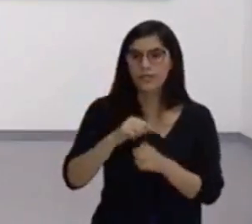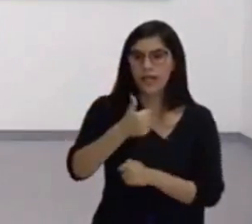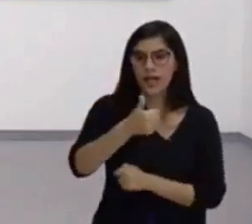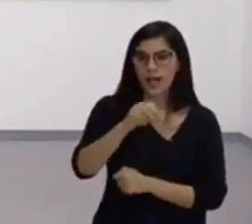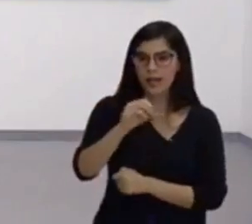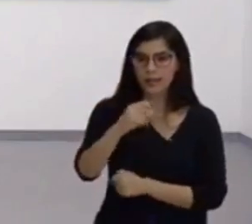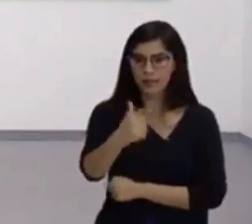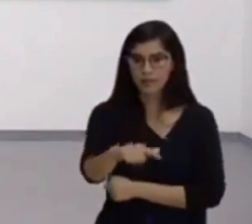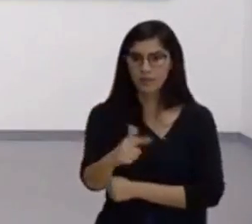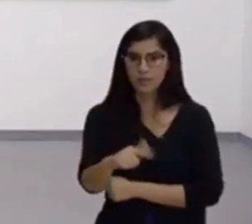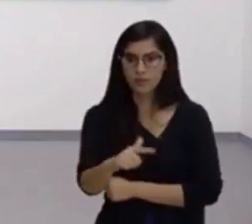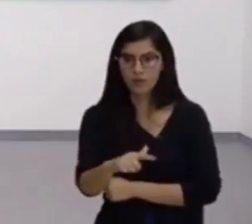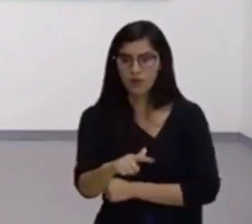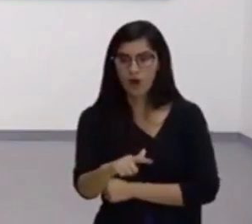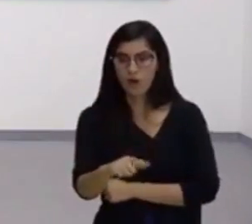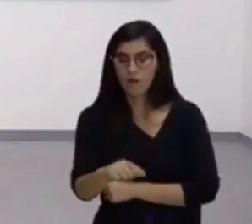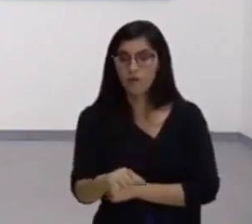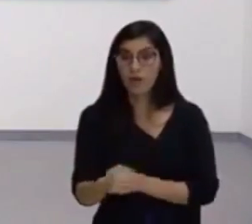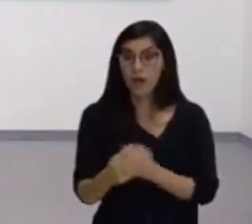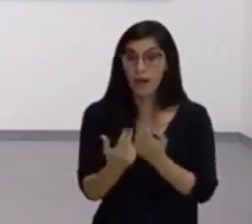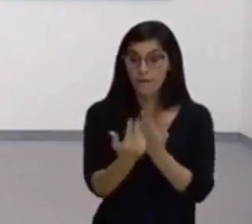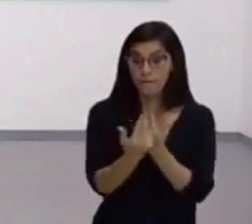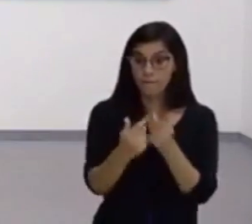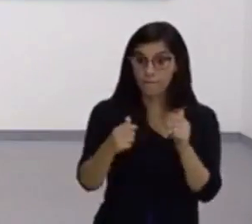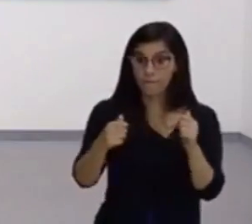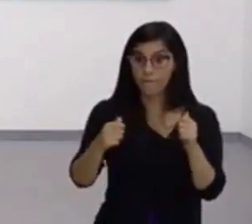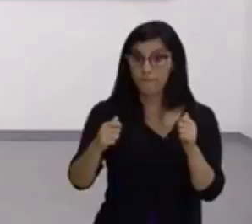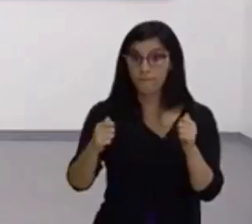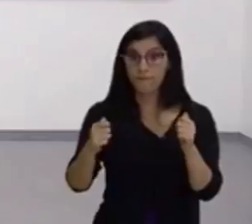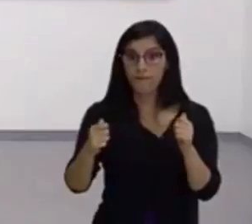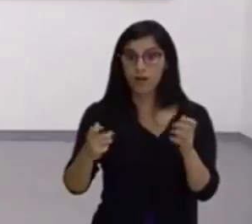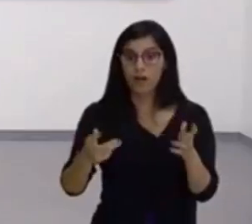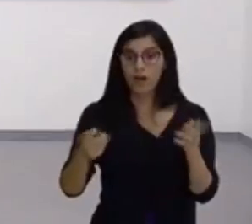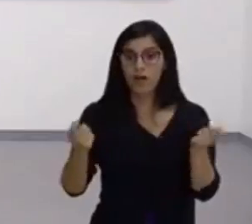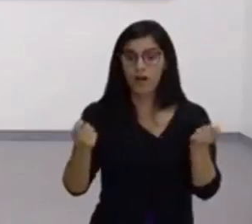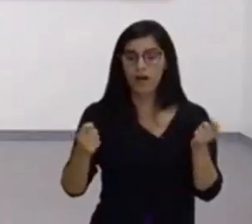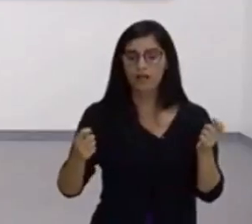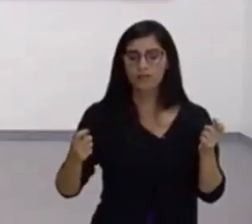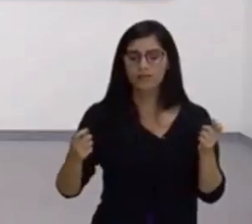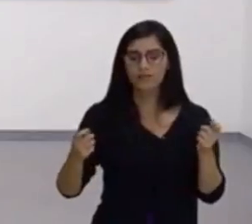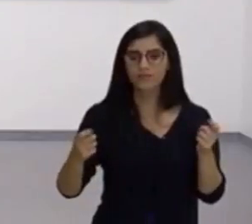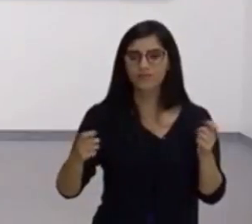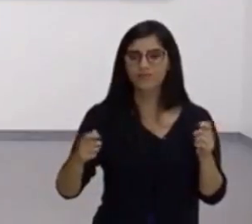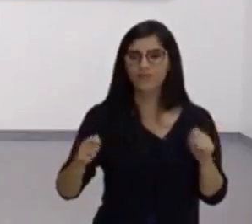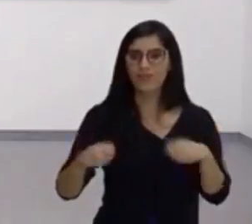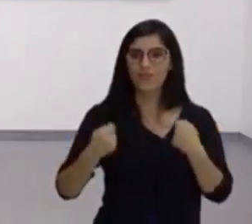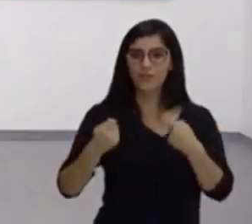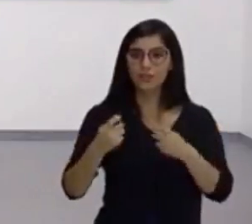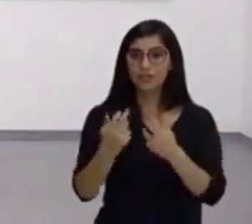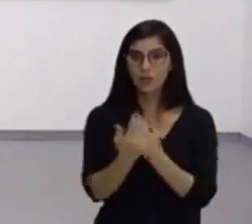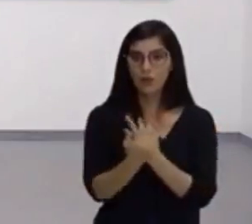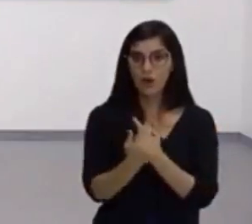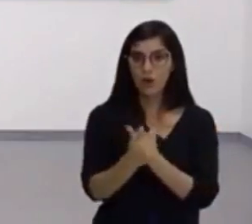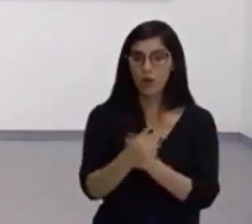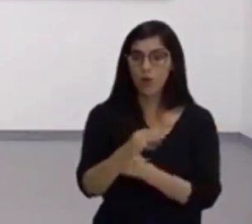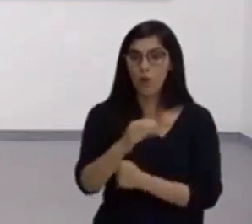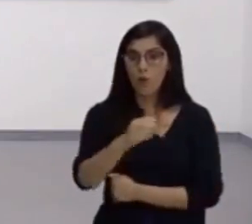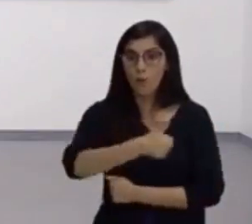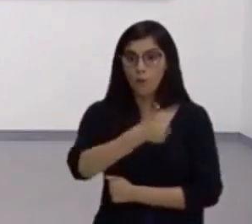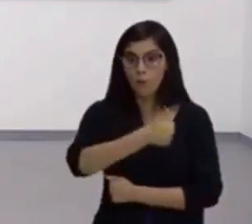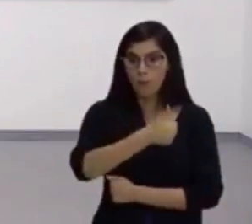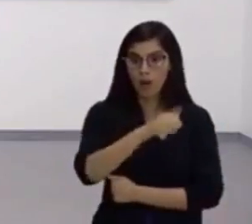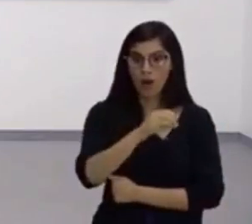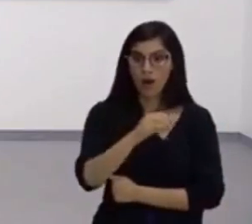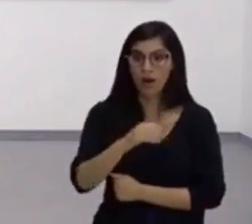Foi o mesmo tipo de força que eu exerci com uma repetição? E as 10, foi a mesma